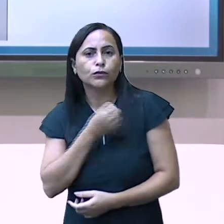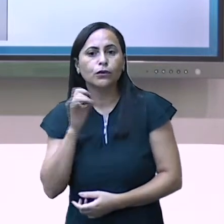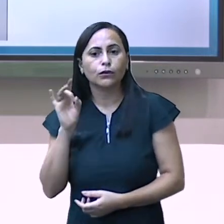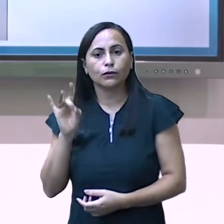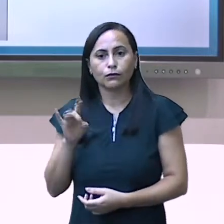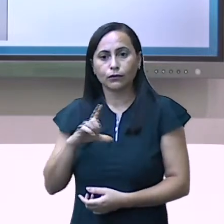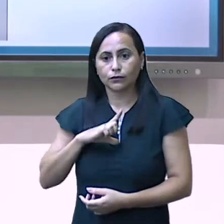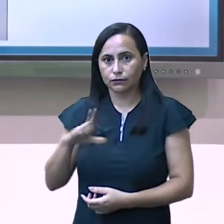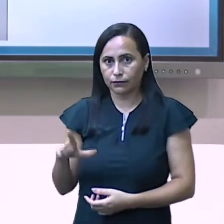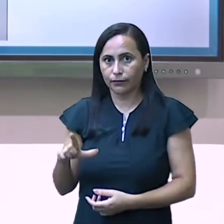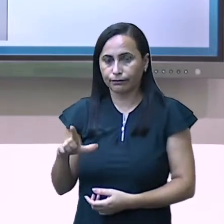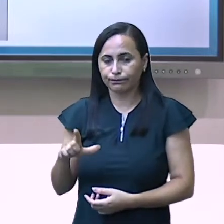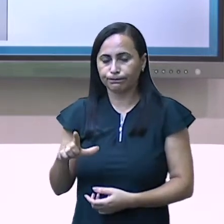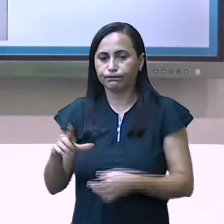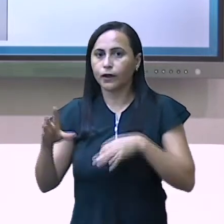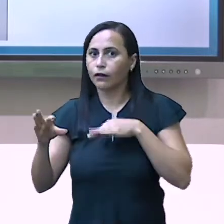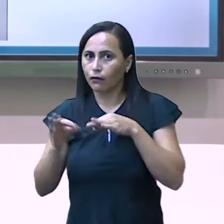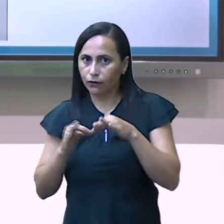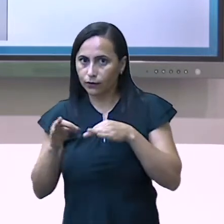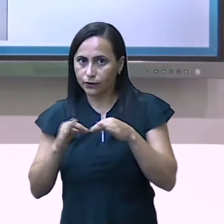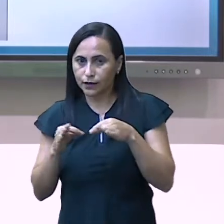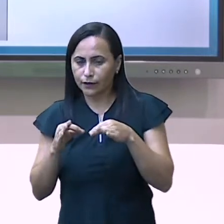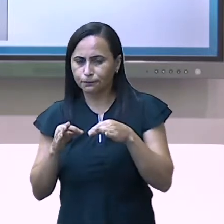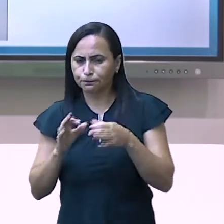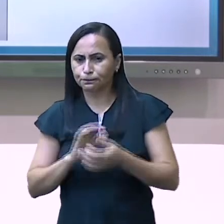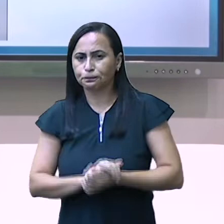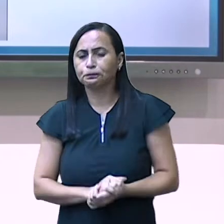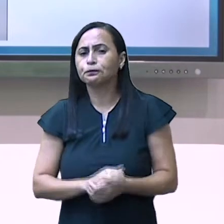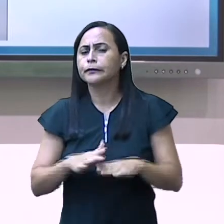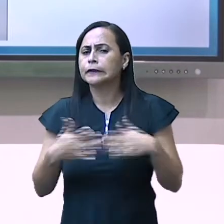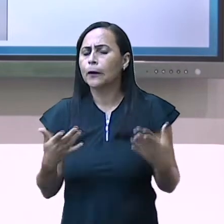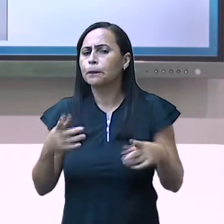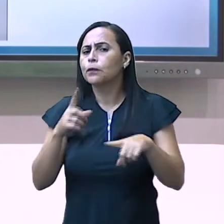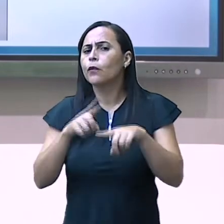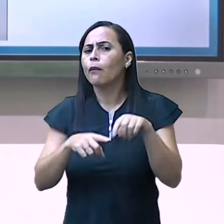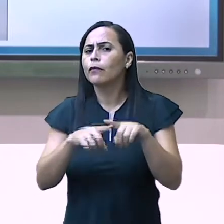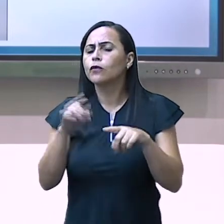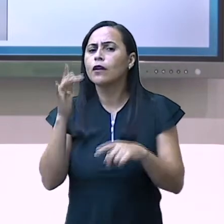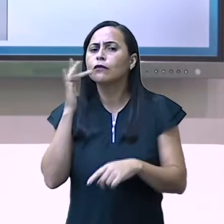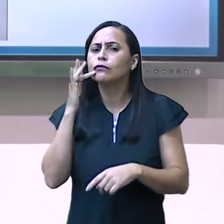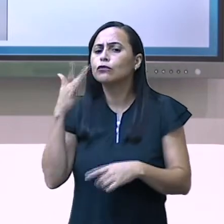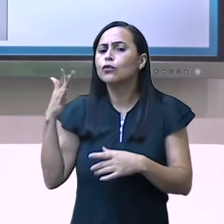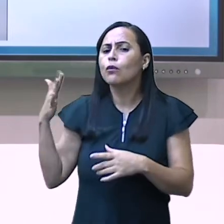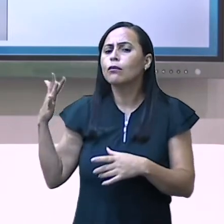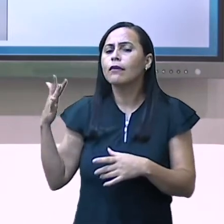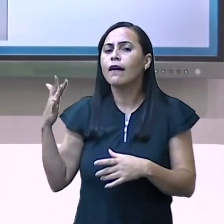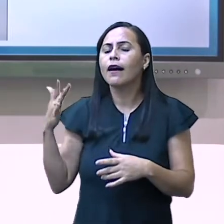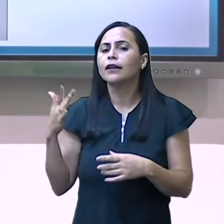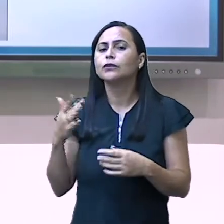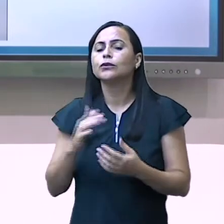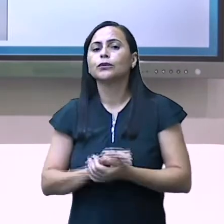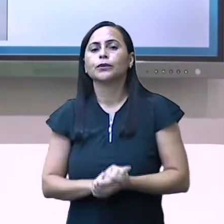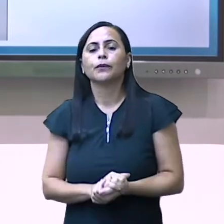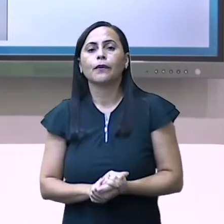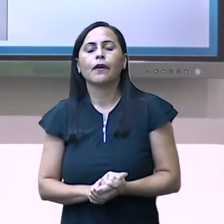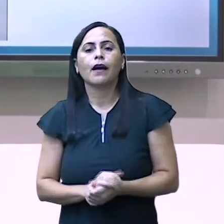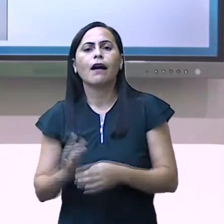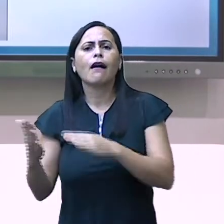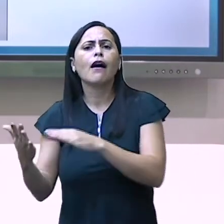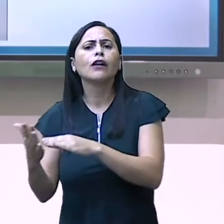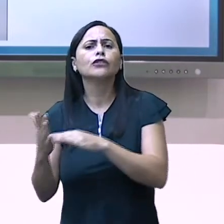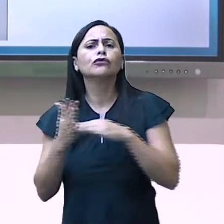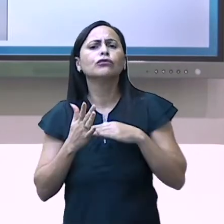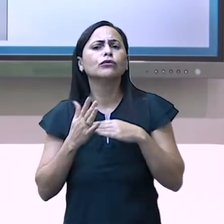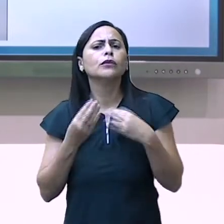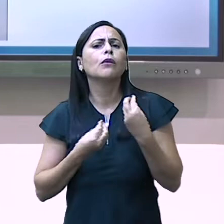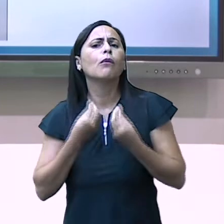E o que o material dourado tem a ver com essa organização dos algarismos? O material dourado,